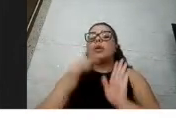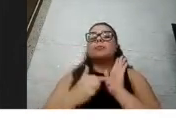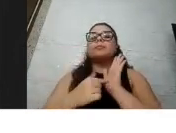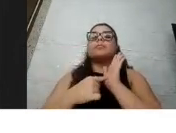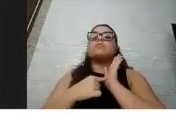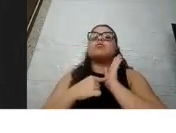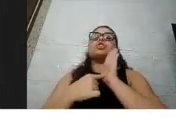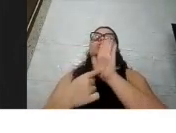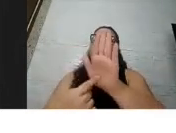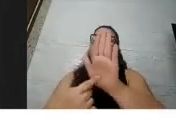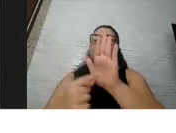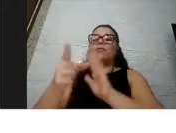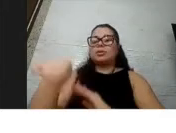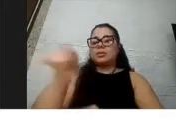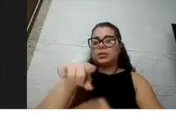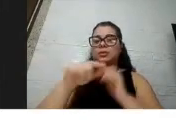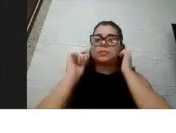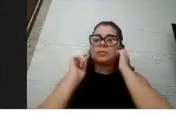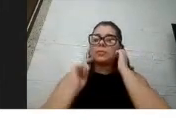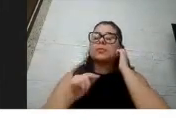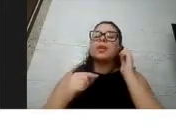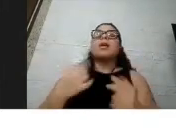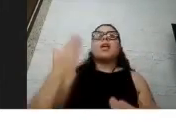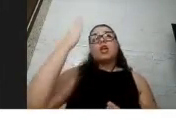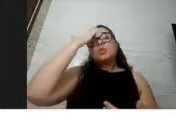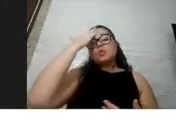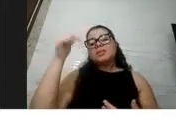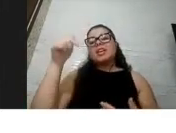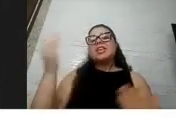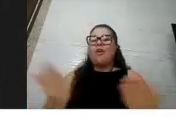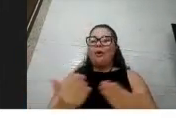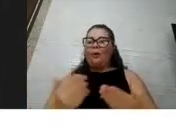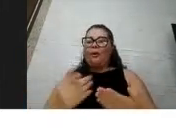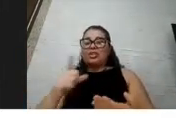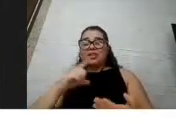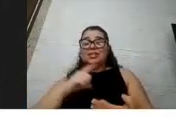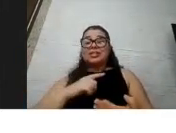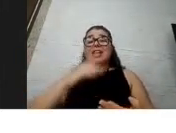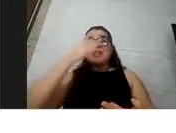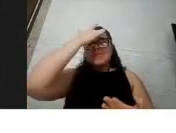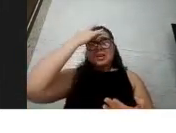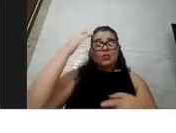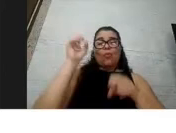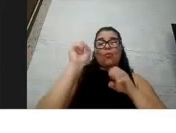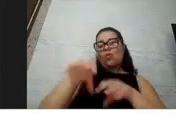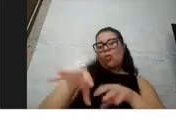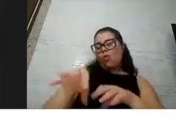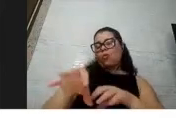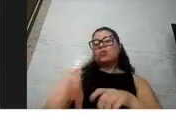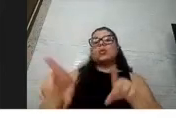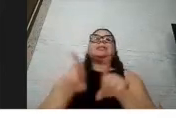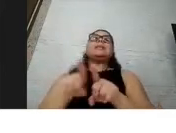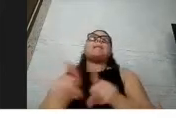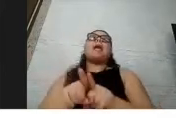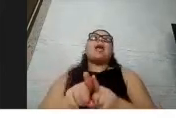artigos, eu sei que o nosso público aqui é bem diverso, a gente tem pessoal da educação, gestor público,